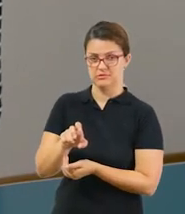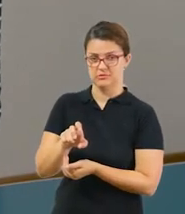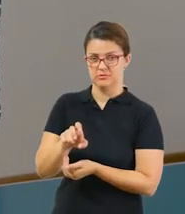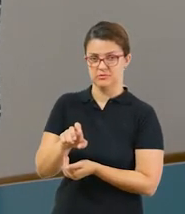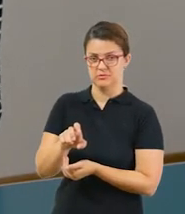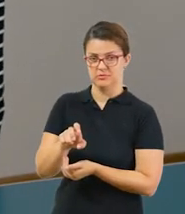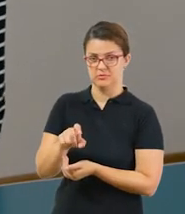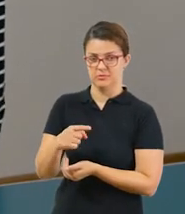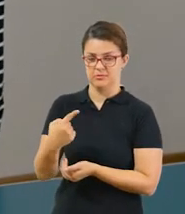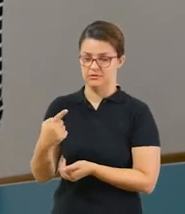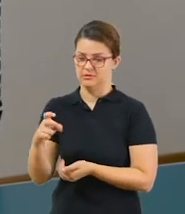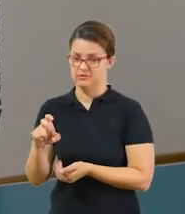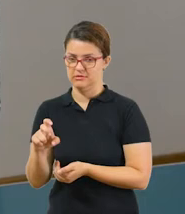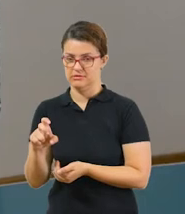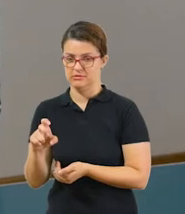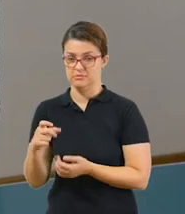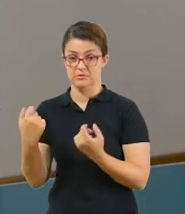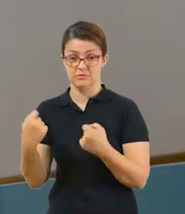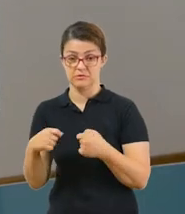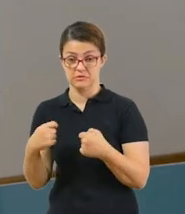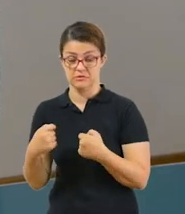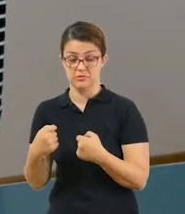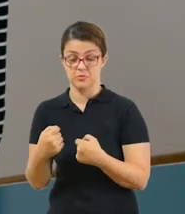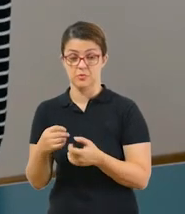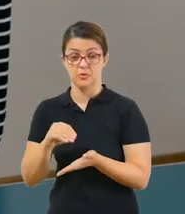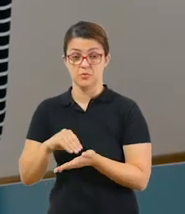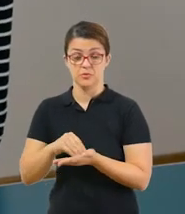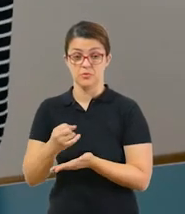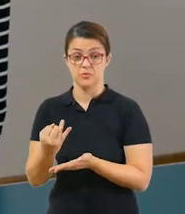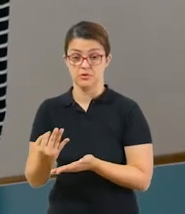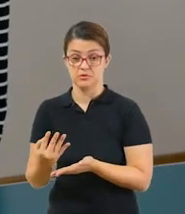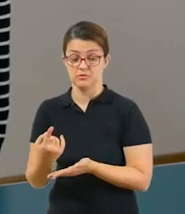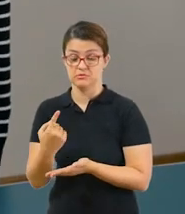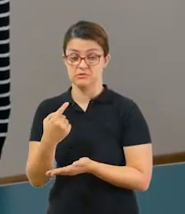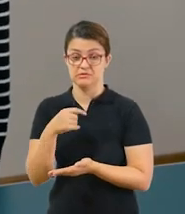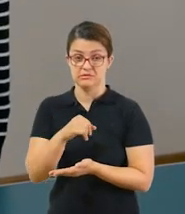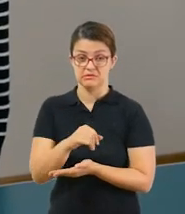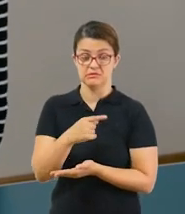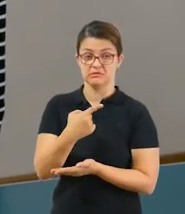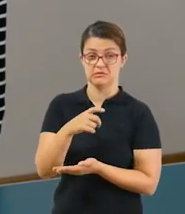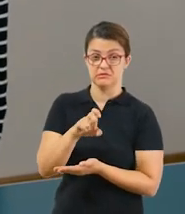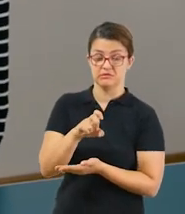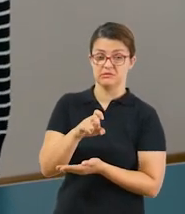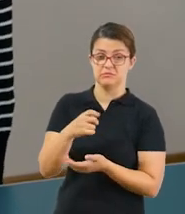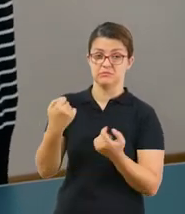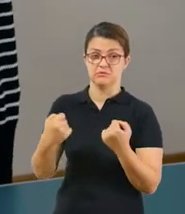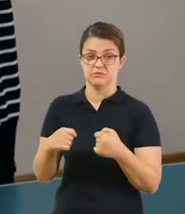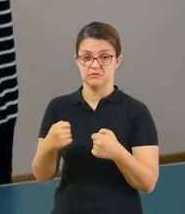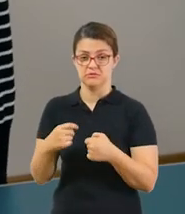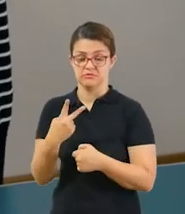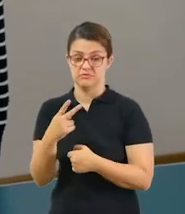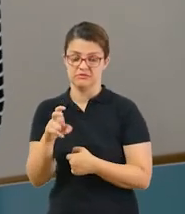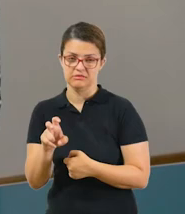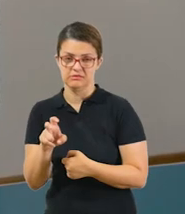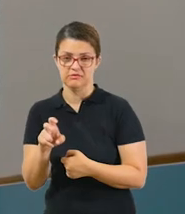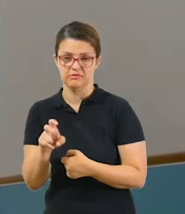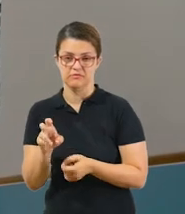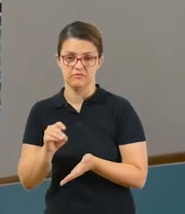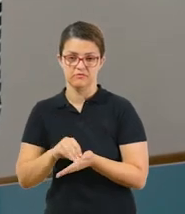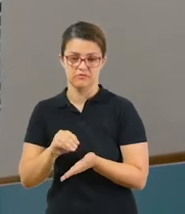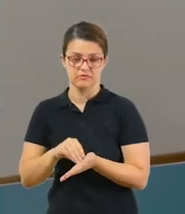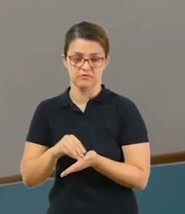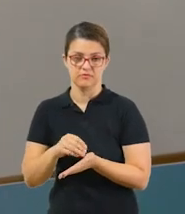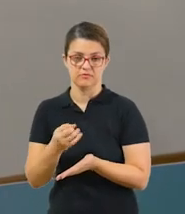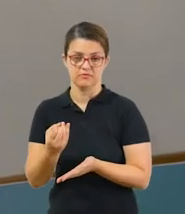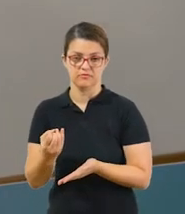Quanto falta? Se eu tenho 5, preciso de 15. Se eu tenho 15 e preciso de 25. Se